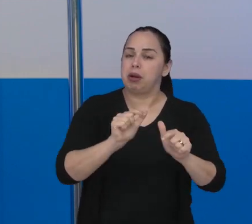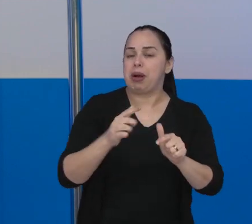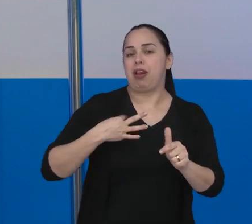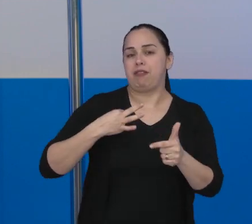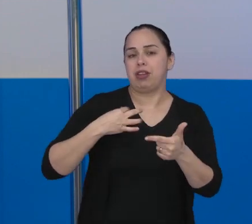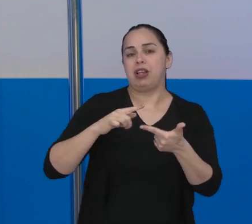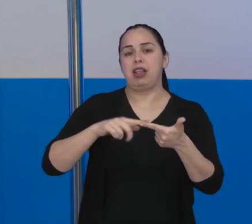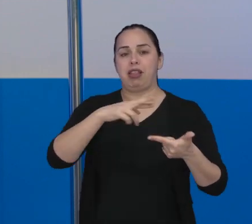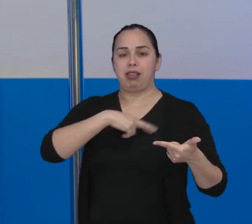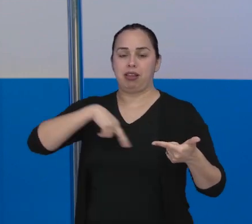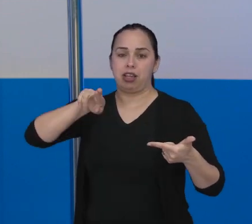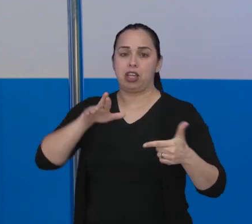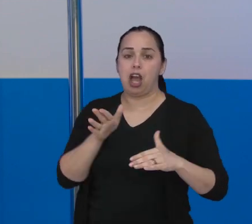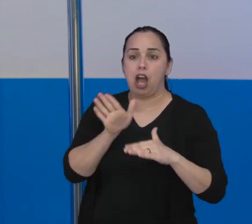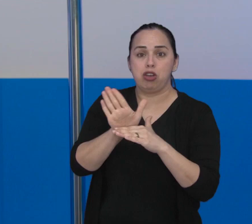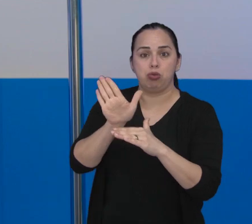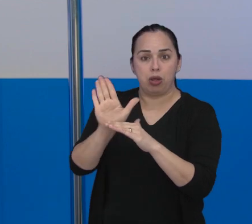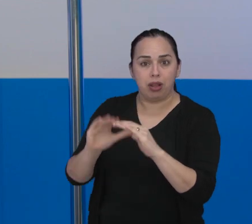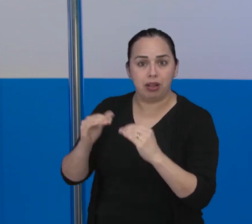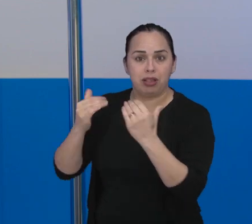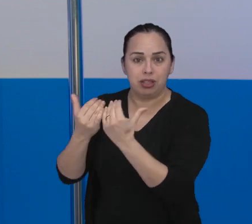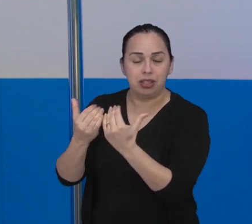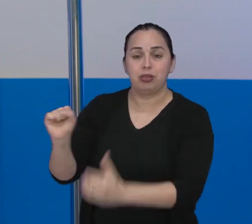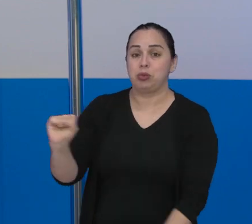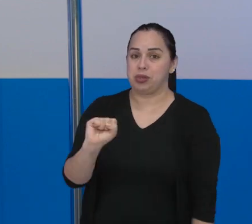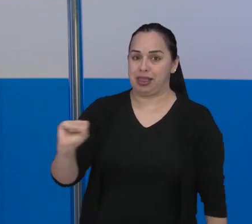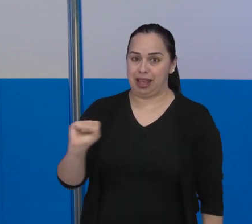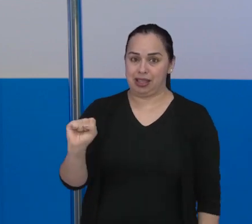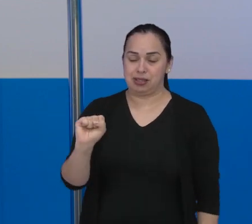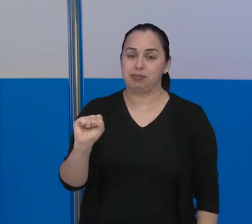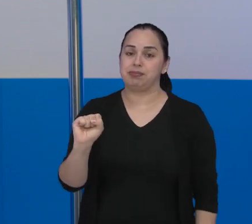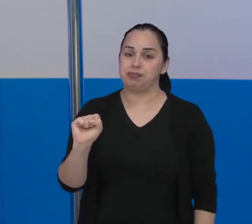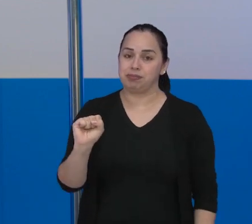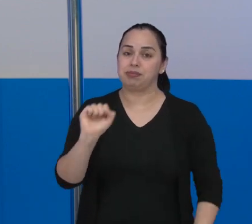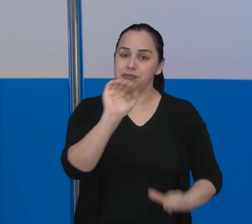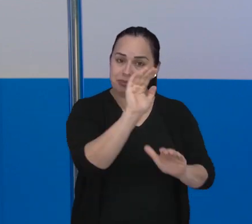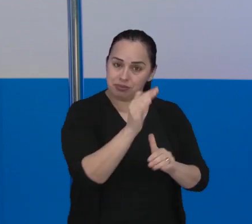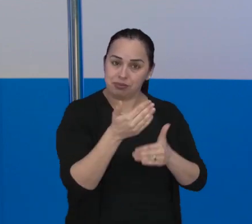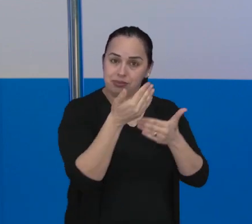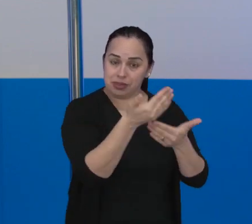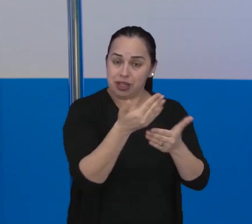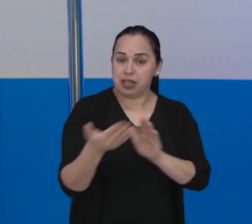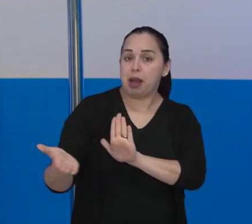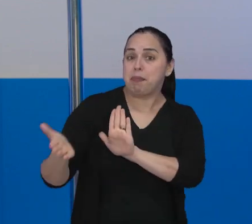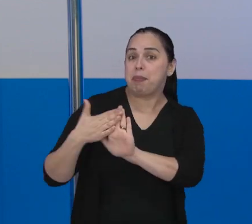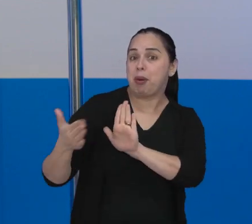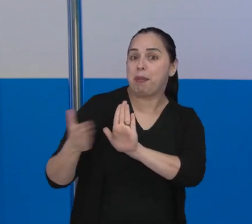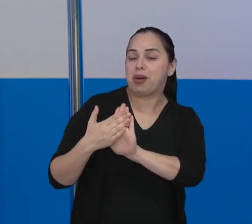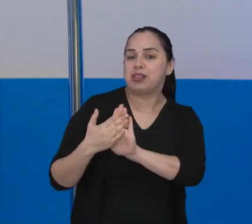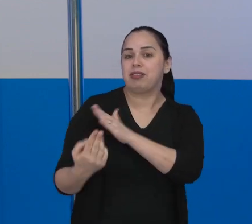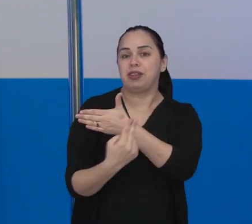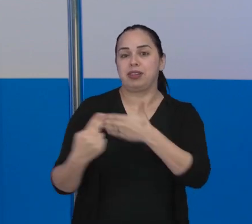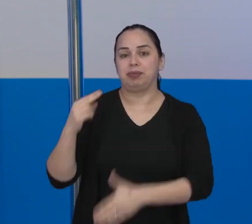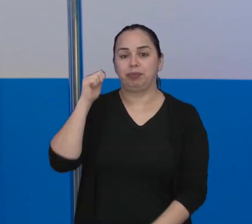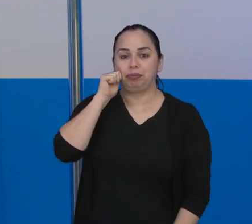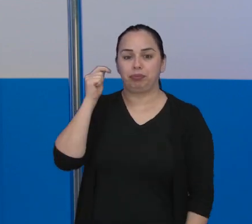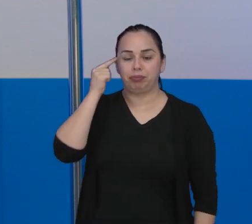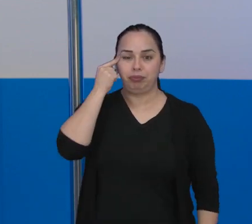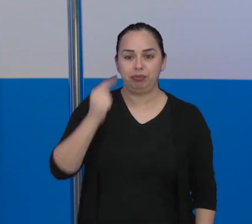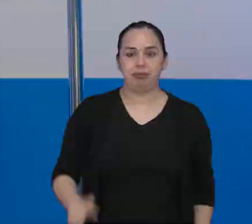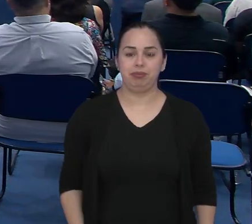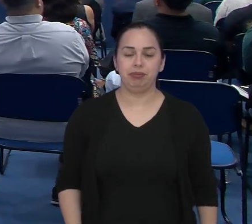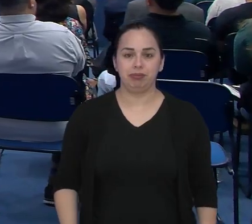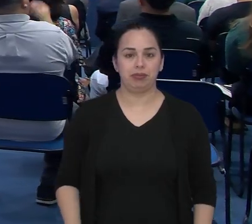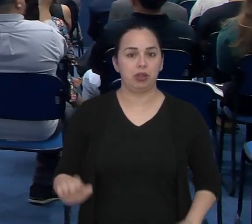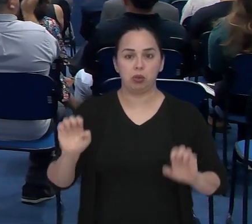fez trabalhos voluntários e religiosos que ajudaram a comunidade do bairro Jardim Satélite. A honraria foi proposta pela vereadora Amélia